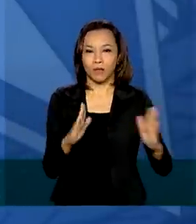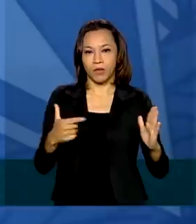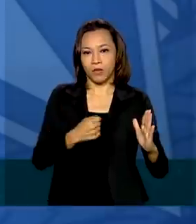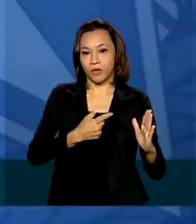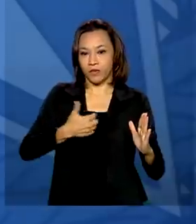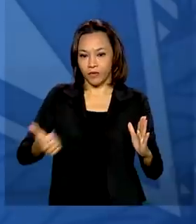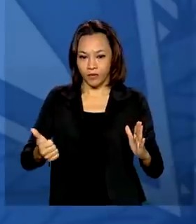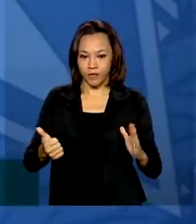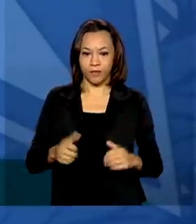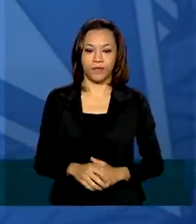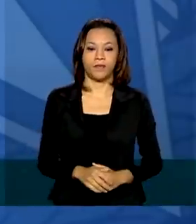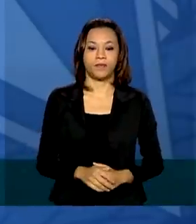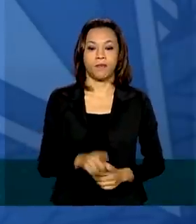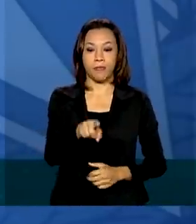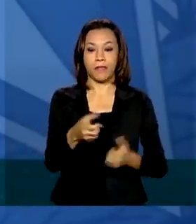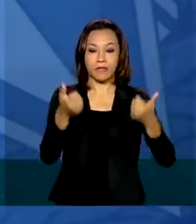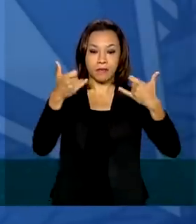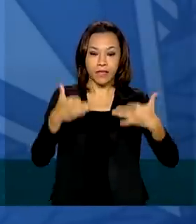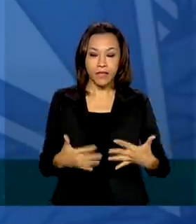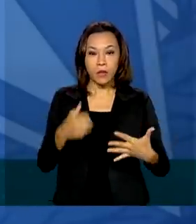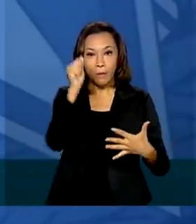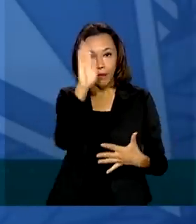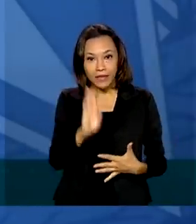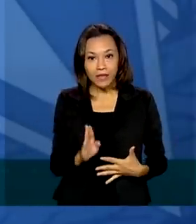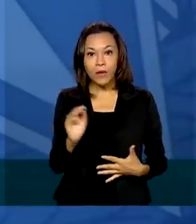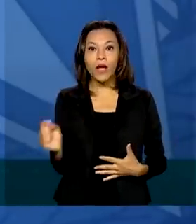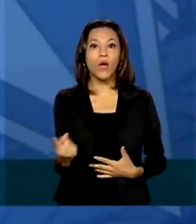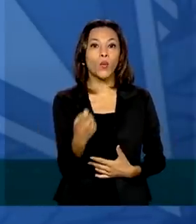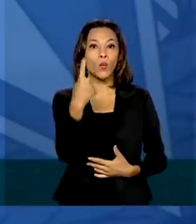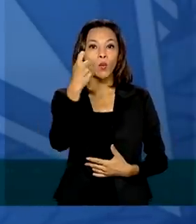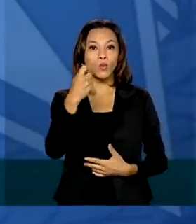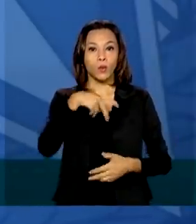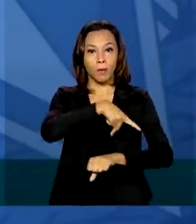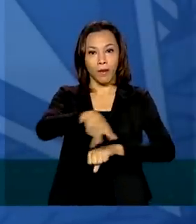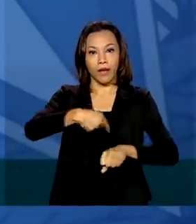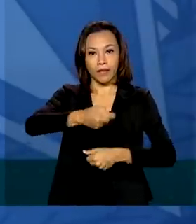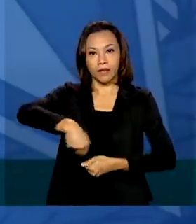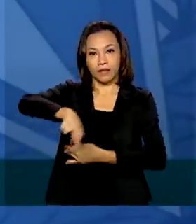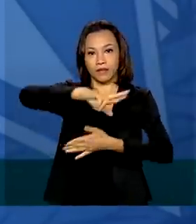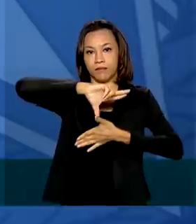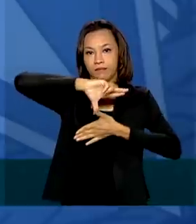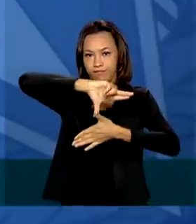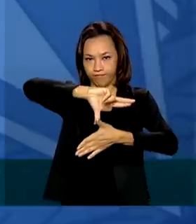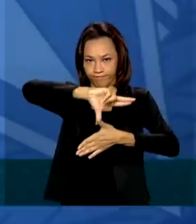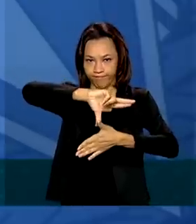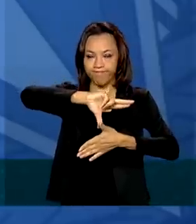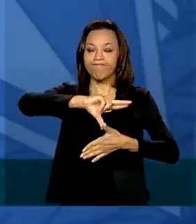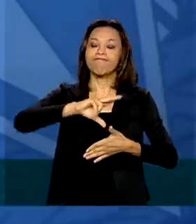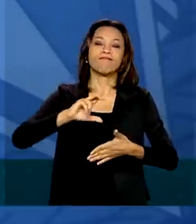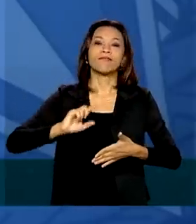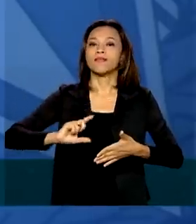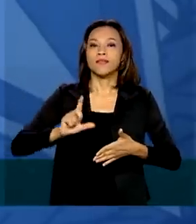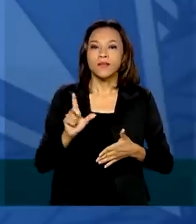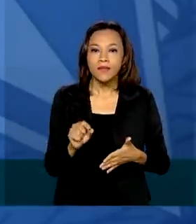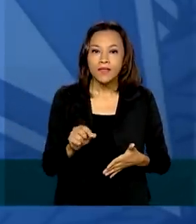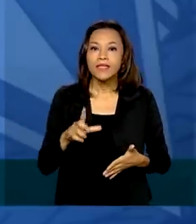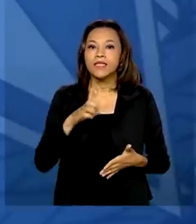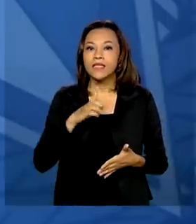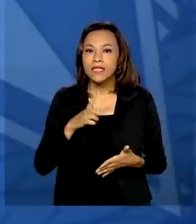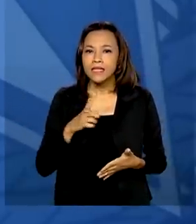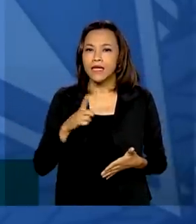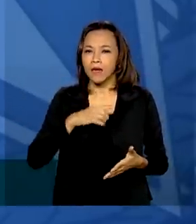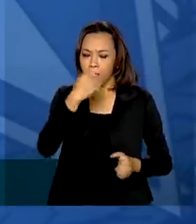é o único país da América Latina com parque, fabril, parque